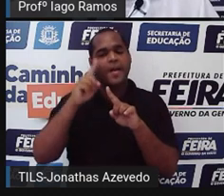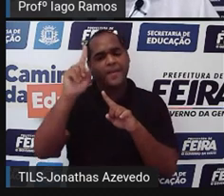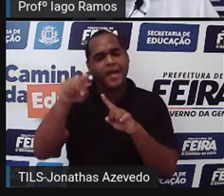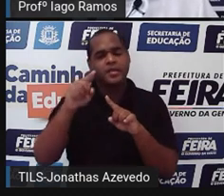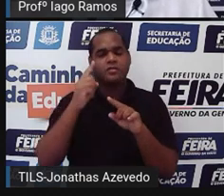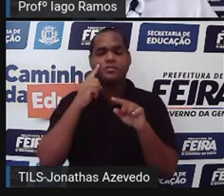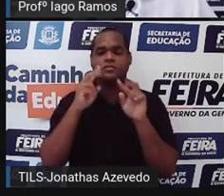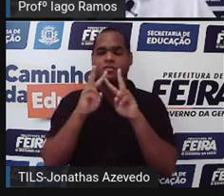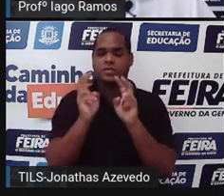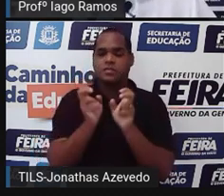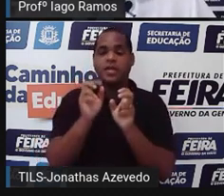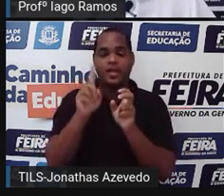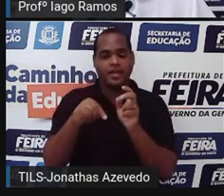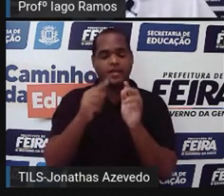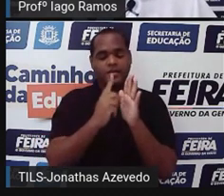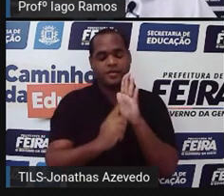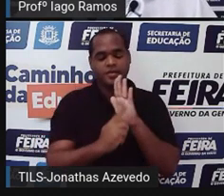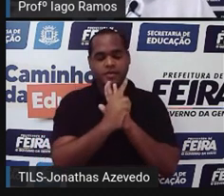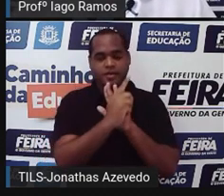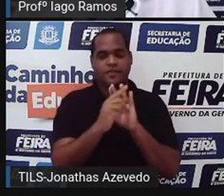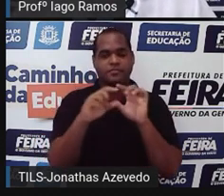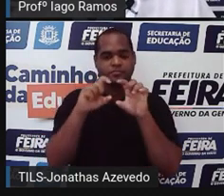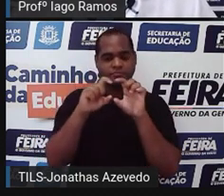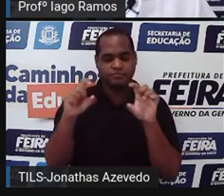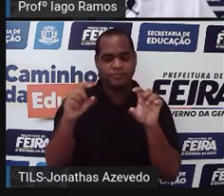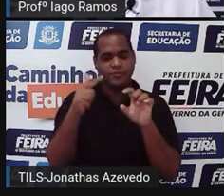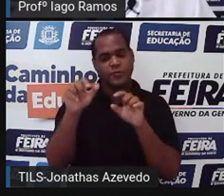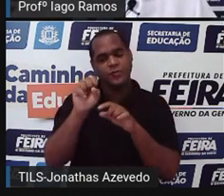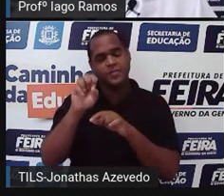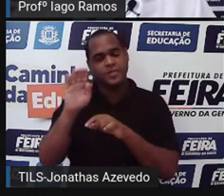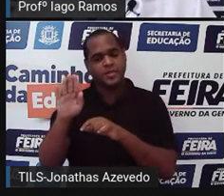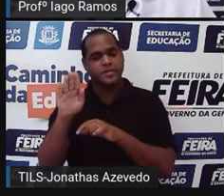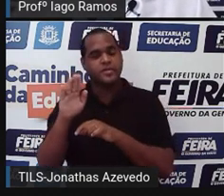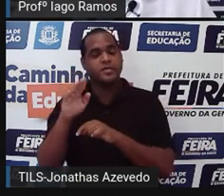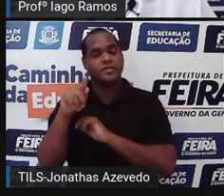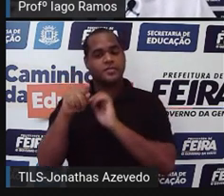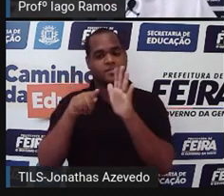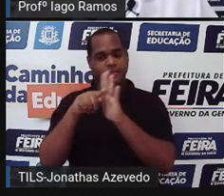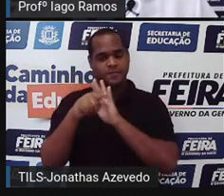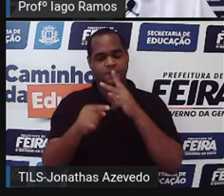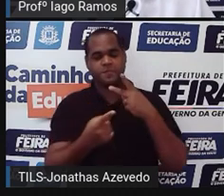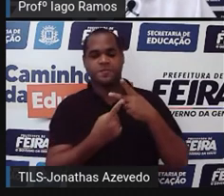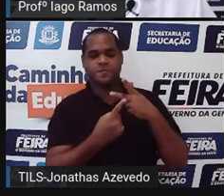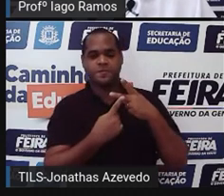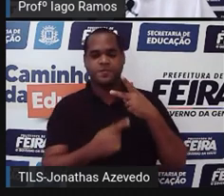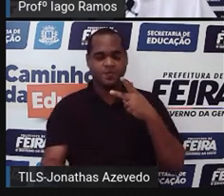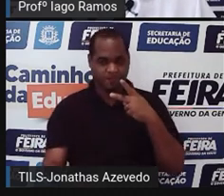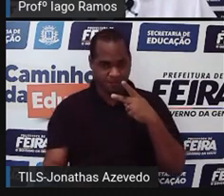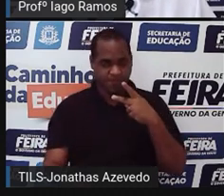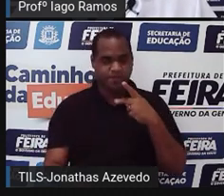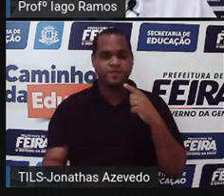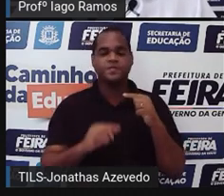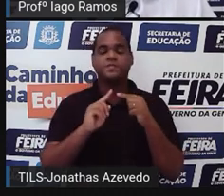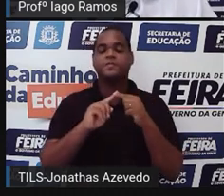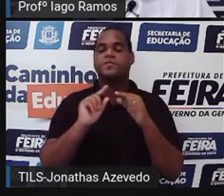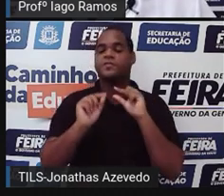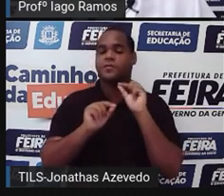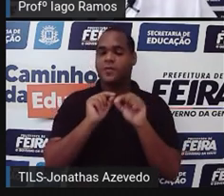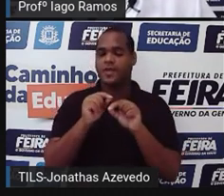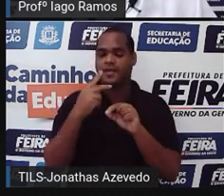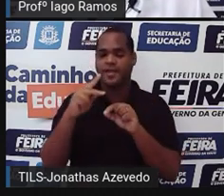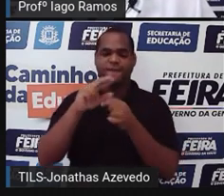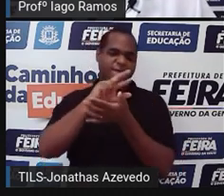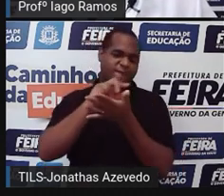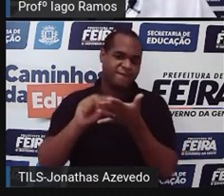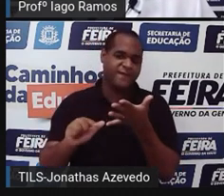gráfico, título e subtítulo, tá? A segunda pergunta é a seguinte. Qual o dispositivo